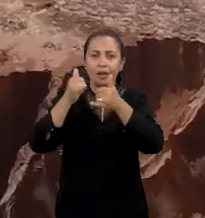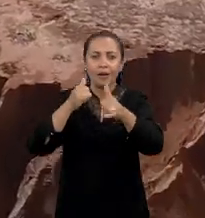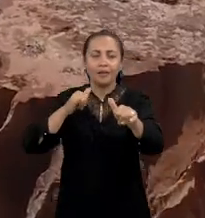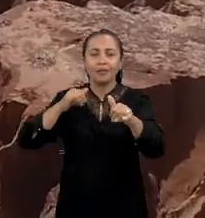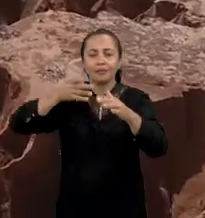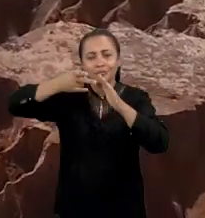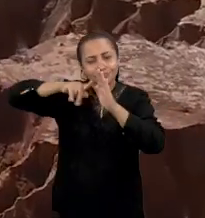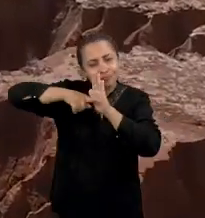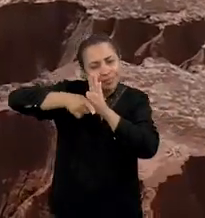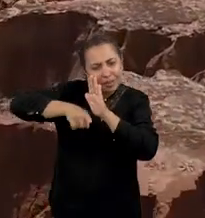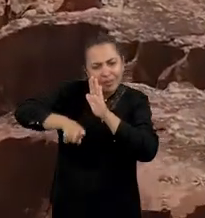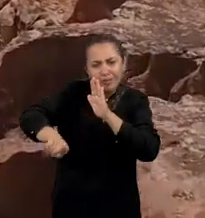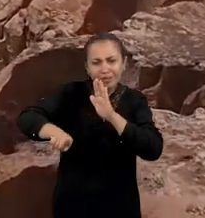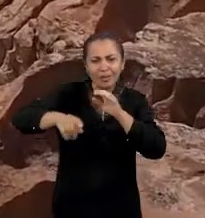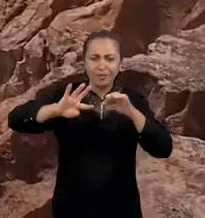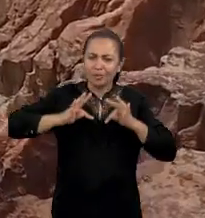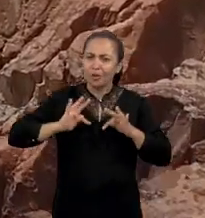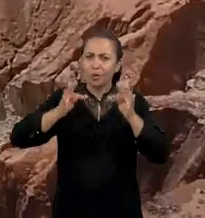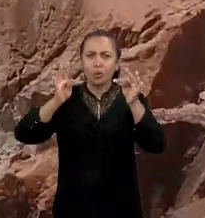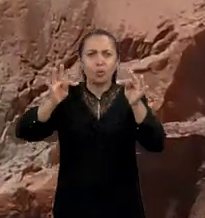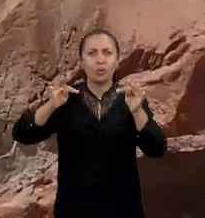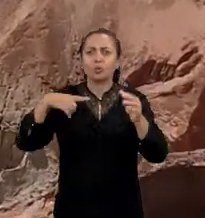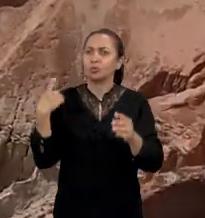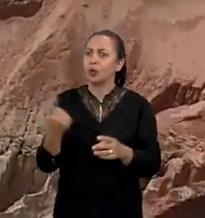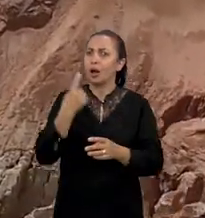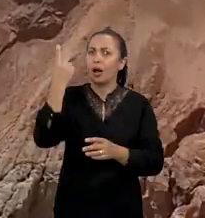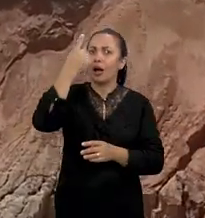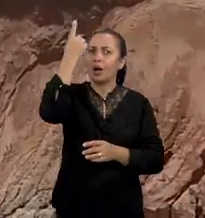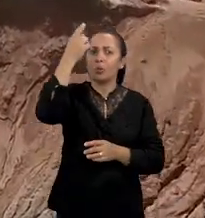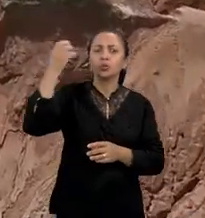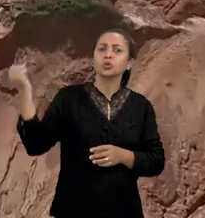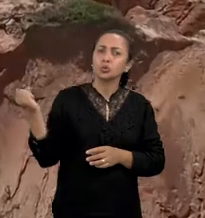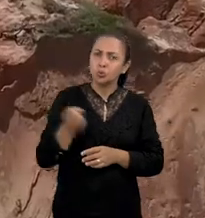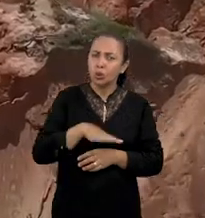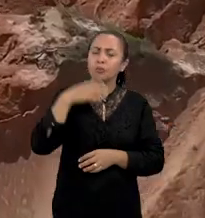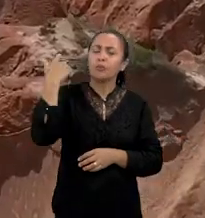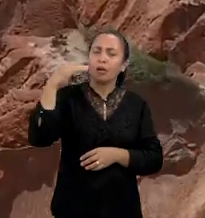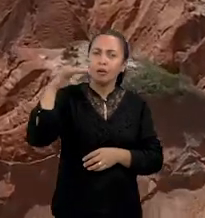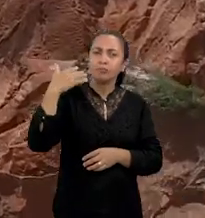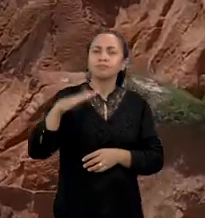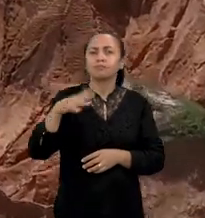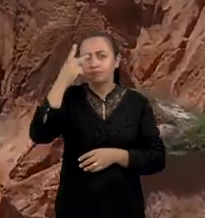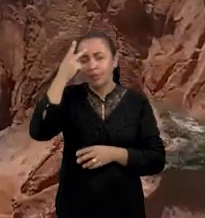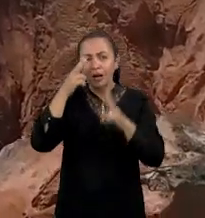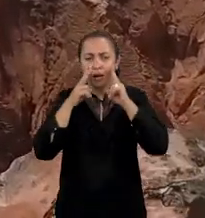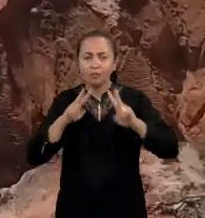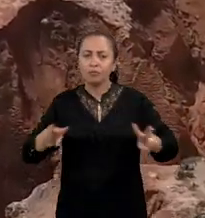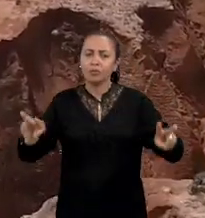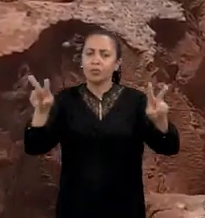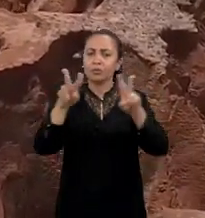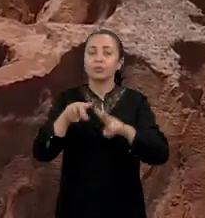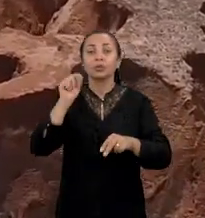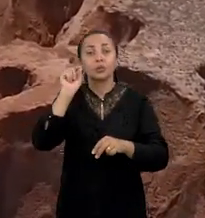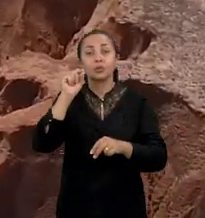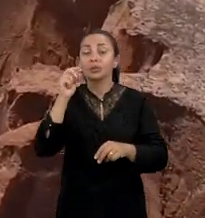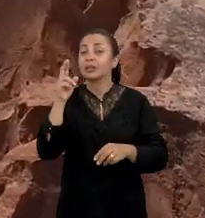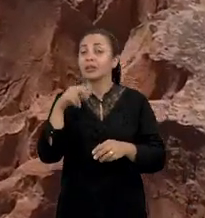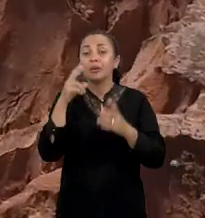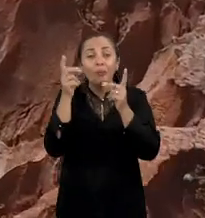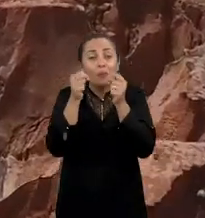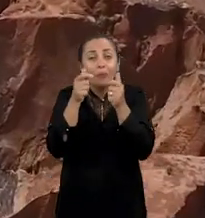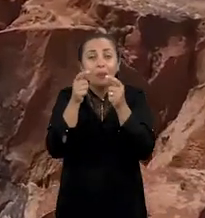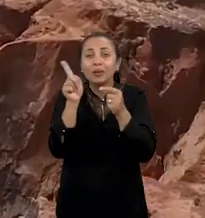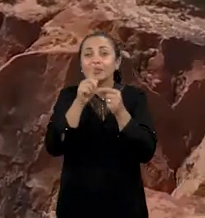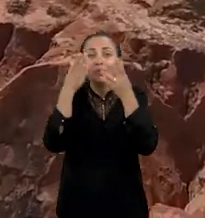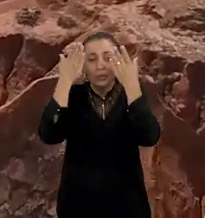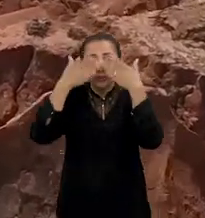penetração do solo, todo um aparato tecnológico extremamente moderno, para tentar visualizar aquilo que nem sempre é